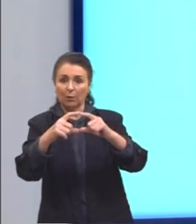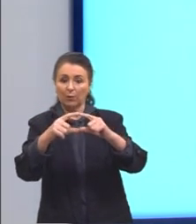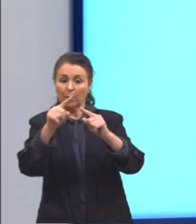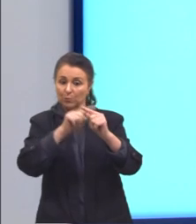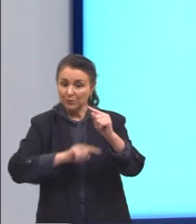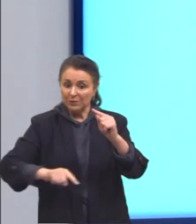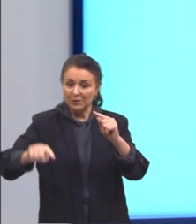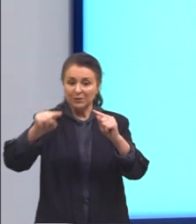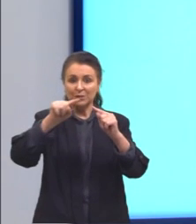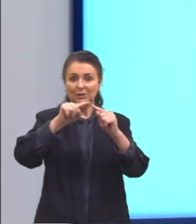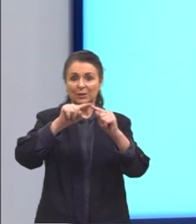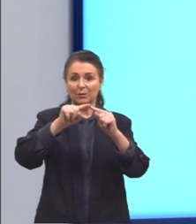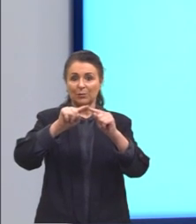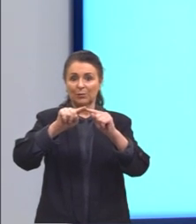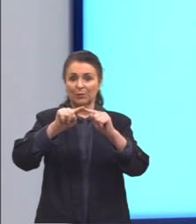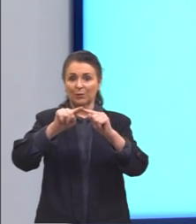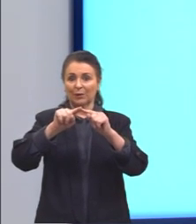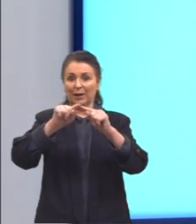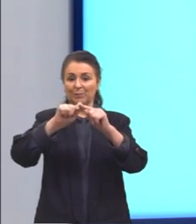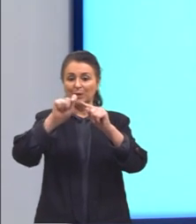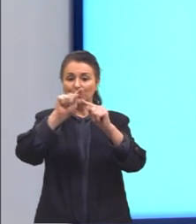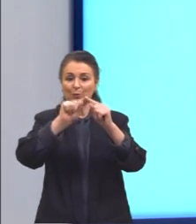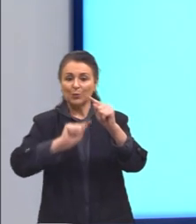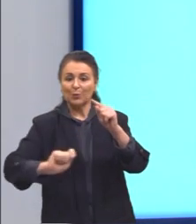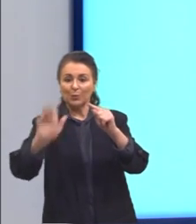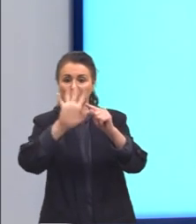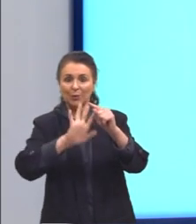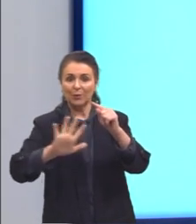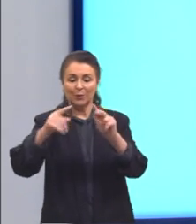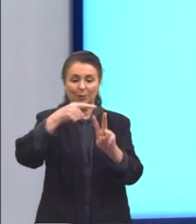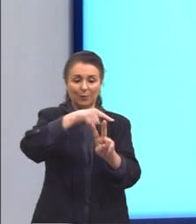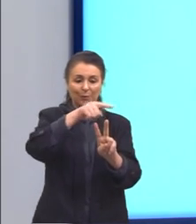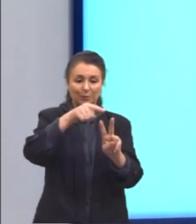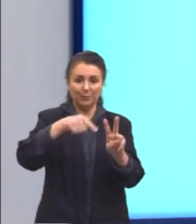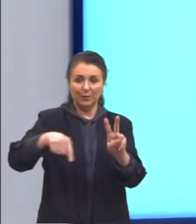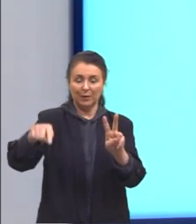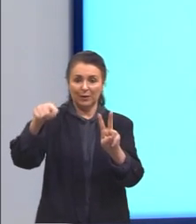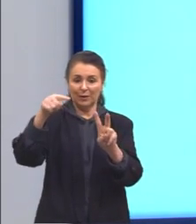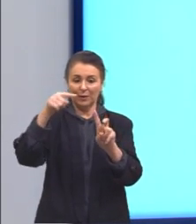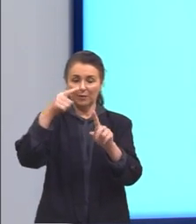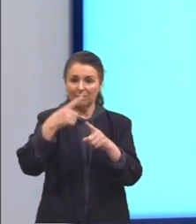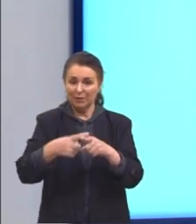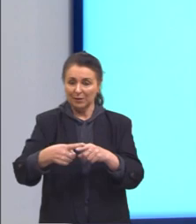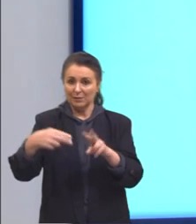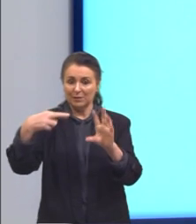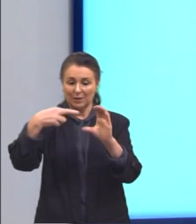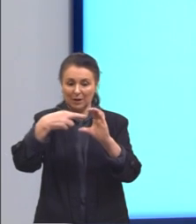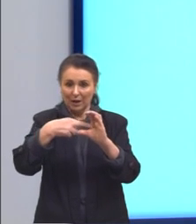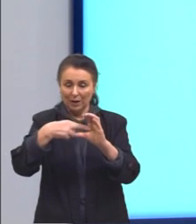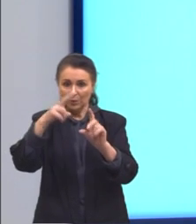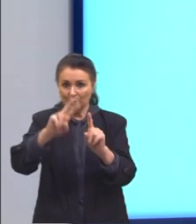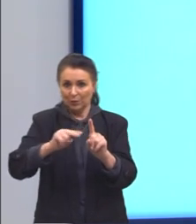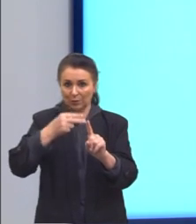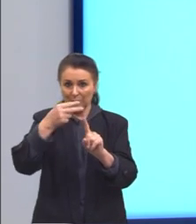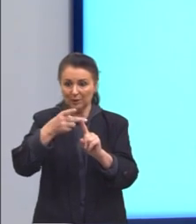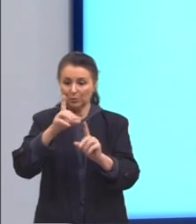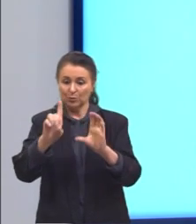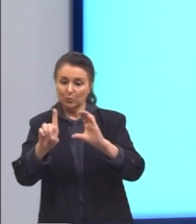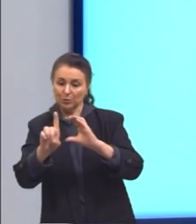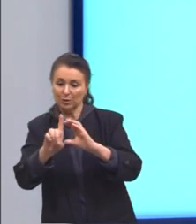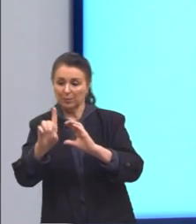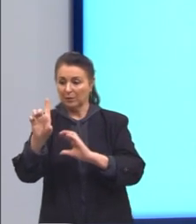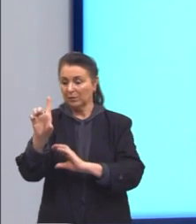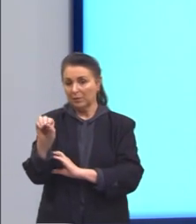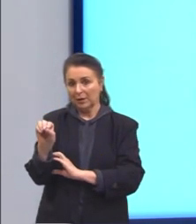círculo. A área que nós já conhecemos, né, pi vezes raio ao quadrado, aqui o diâmetro era 10,